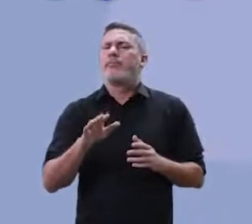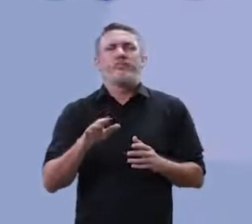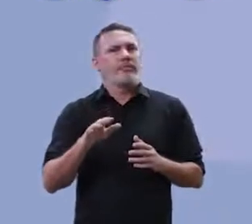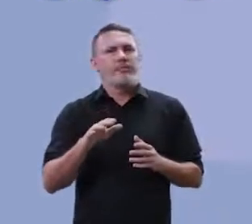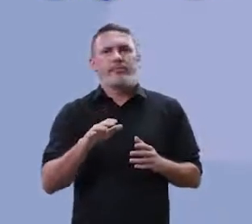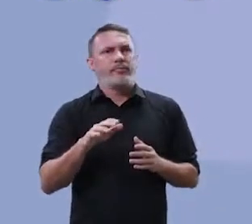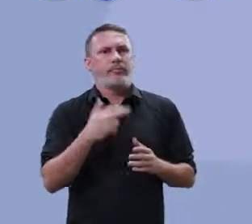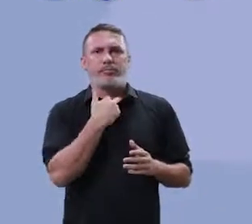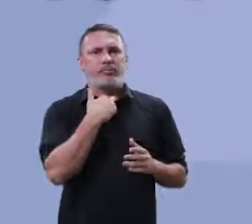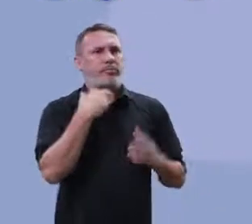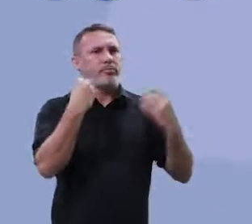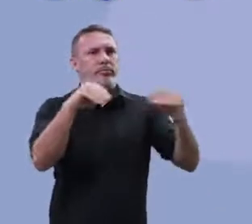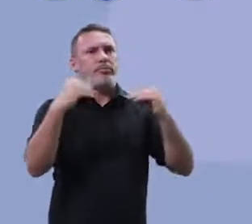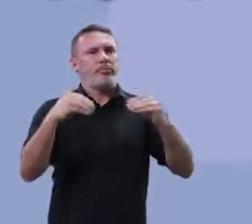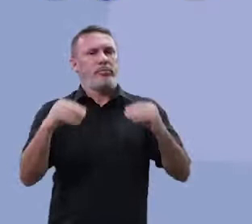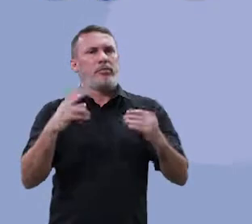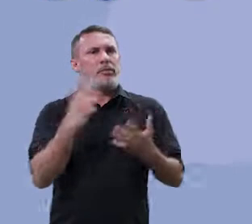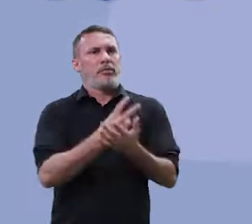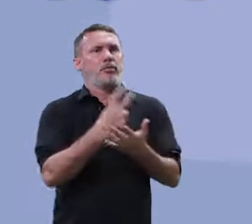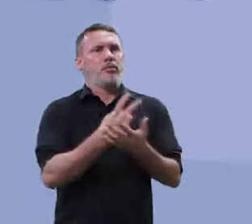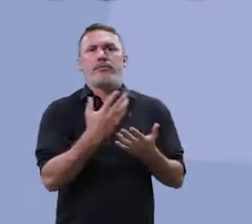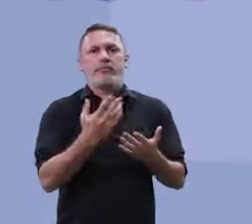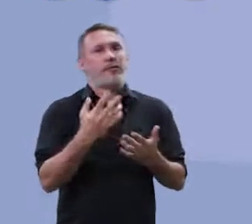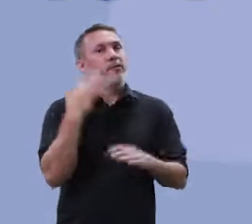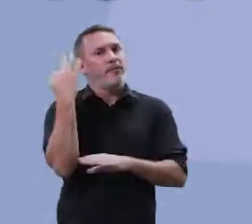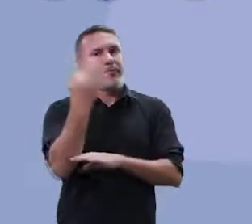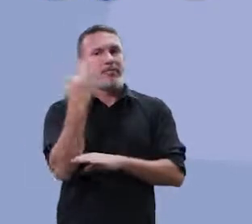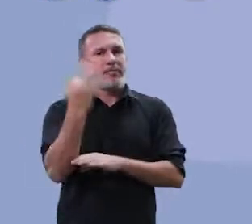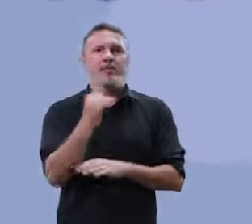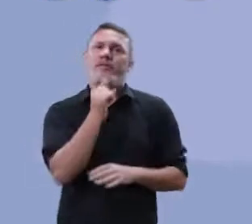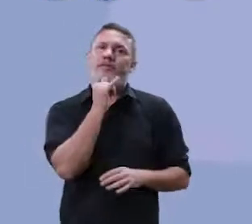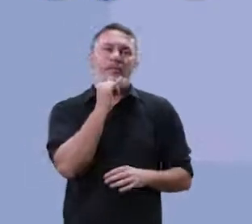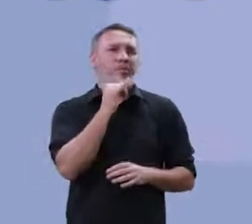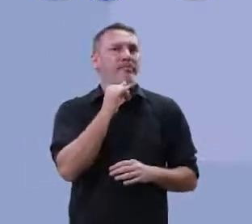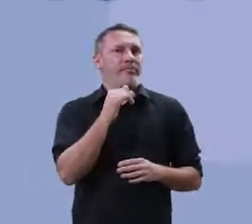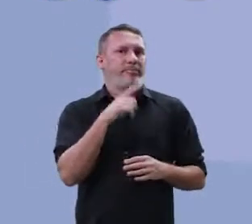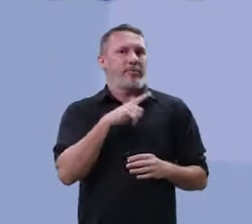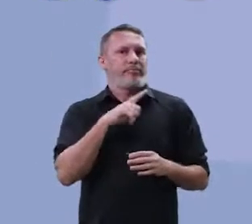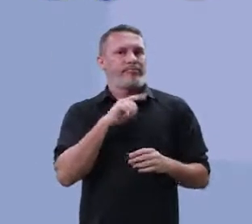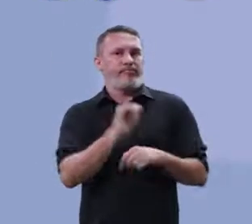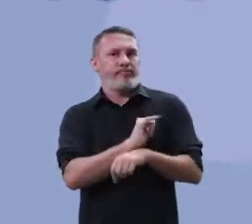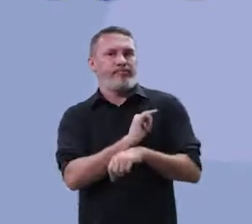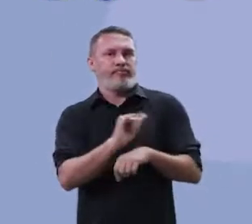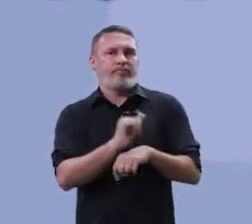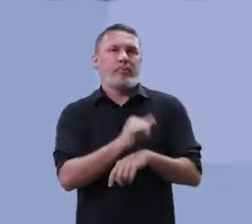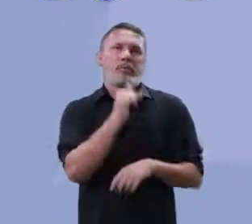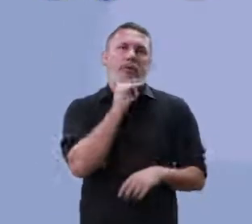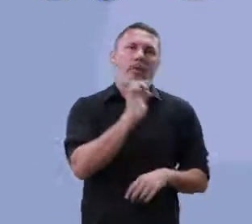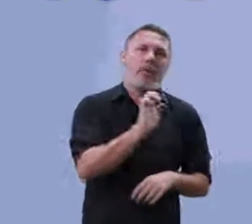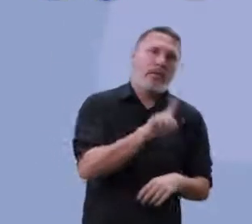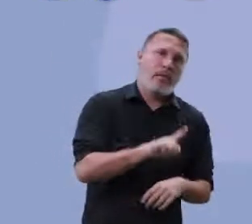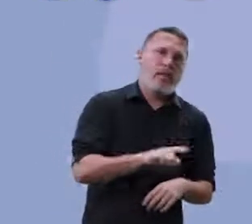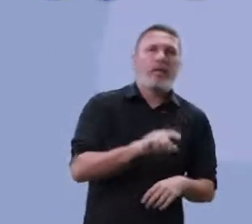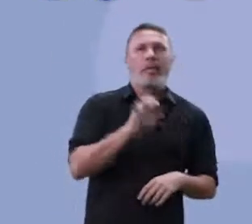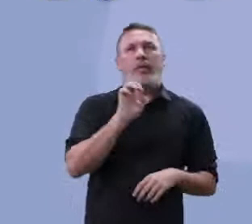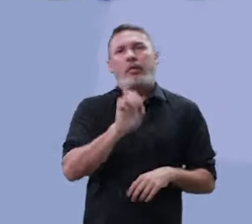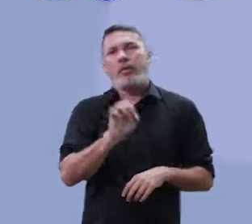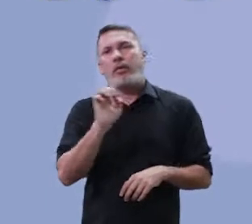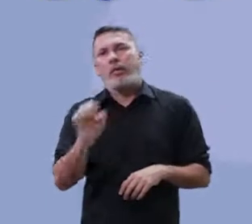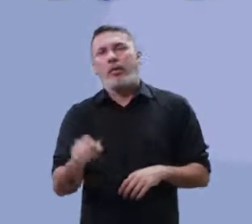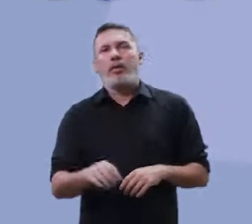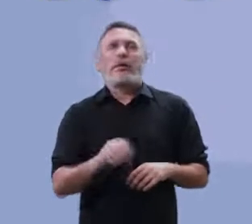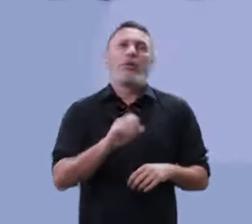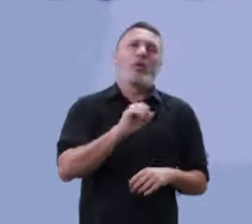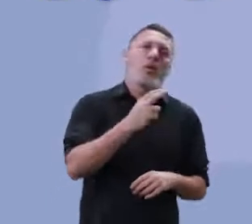então e o e, eu posso usar no meu texto? Sim, mas não com marcas de oralidade. E, é, e, é, ou